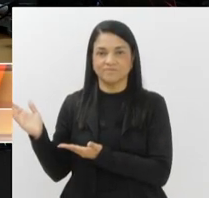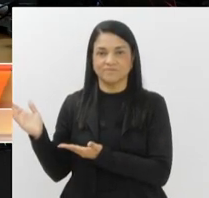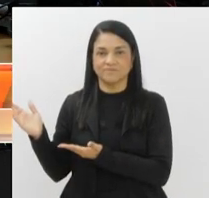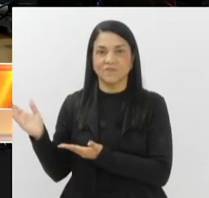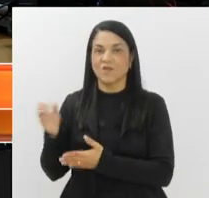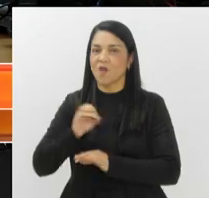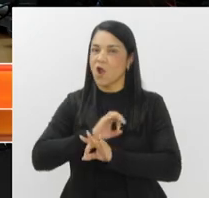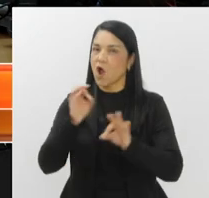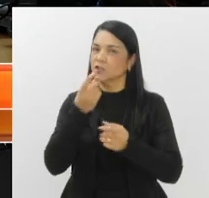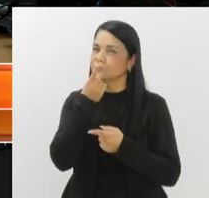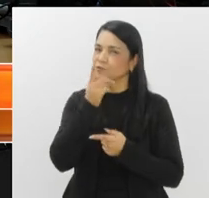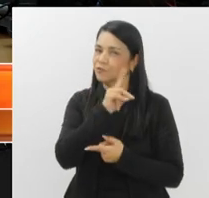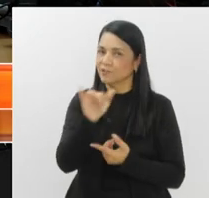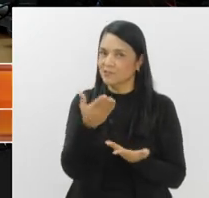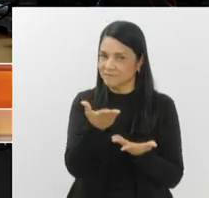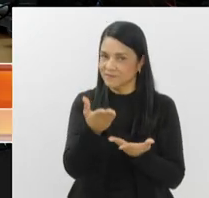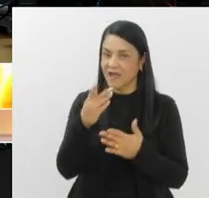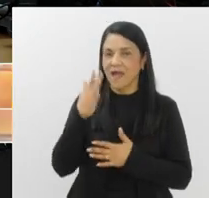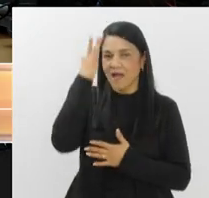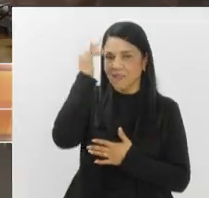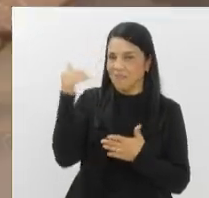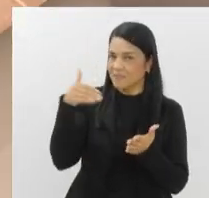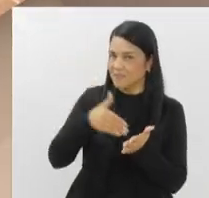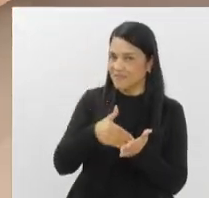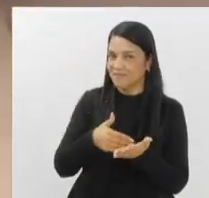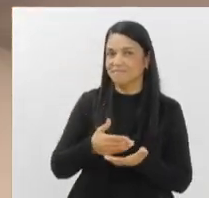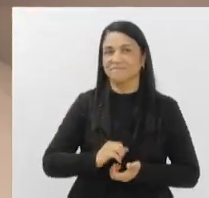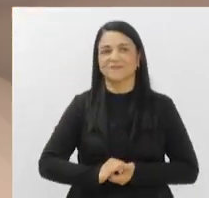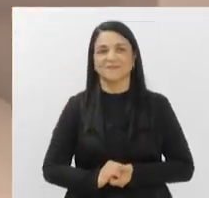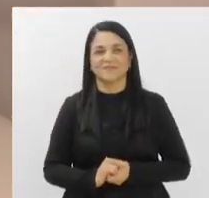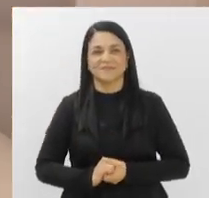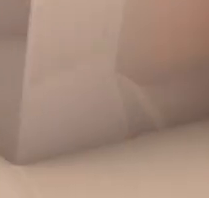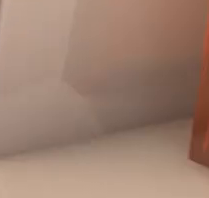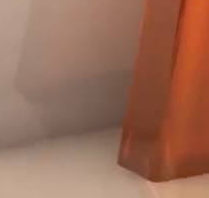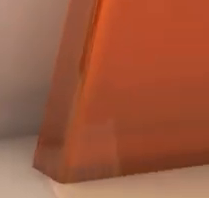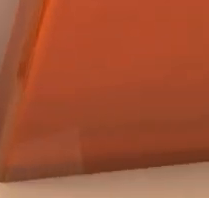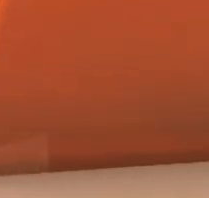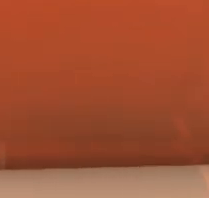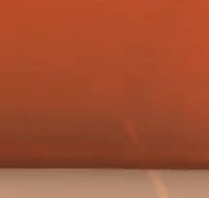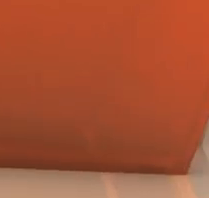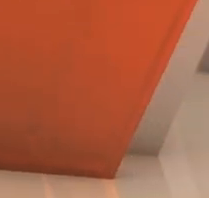Um ótimo dia para você e até amanhã. Tchau. Tchau. Tchau.